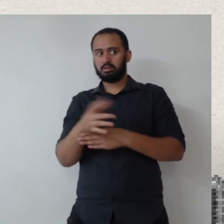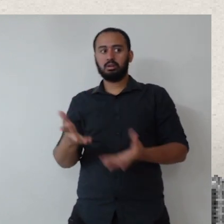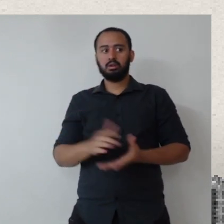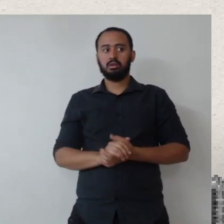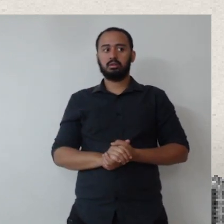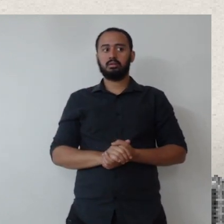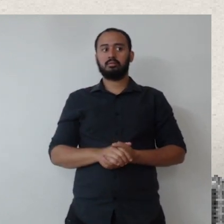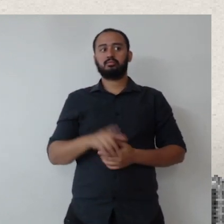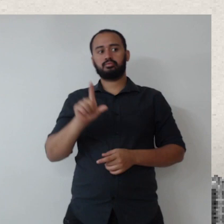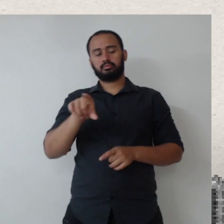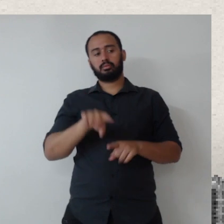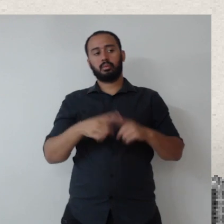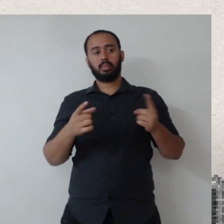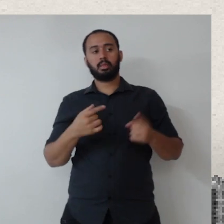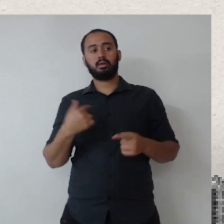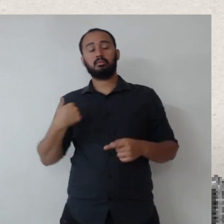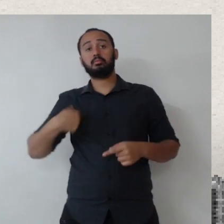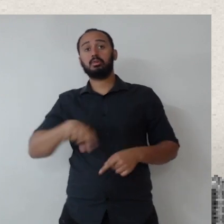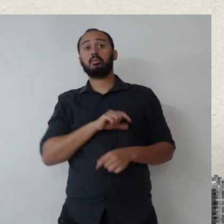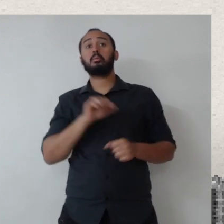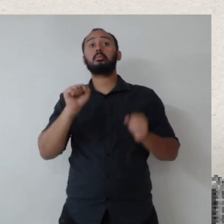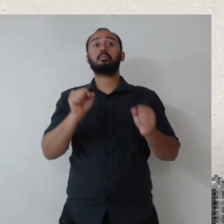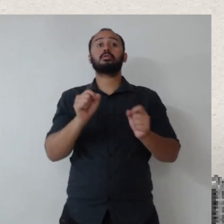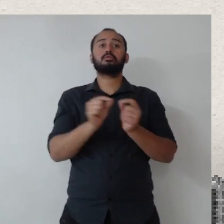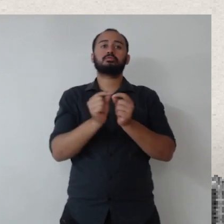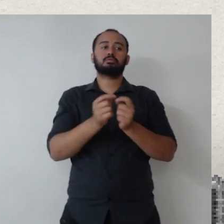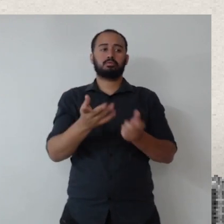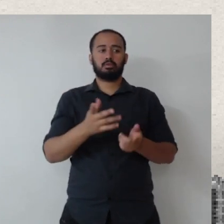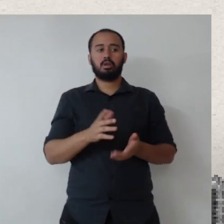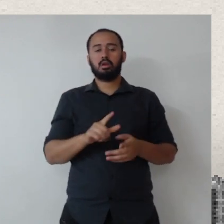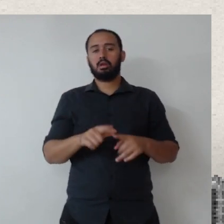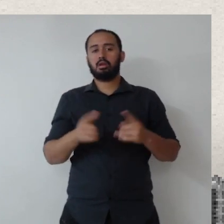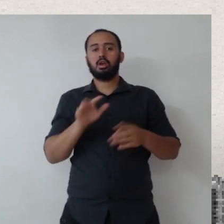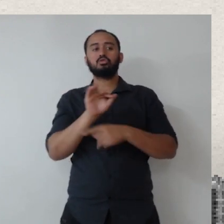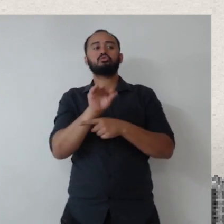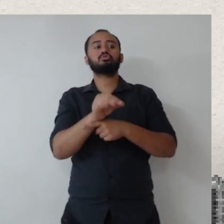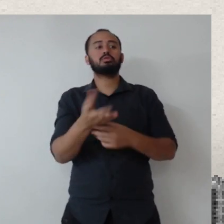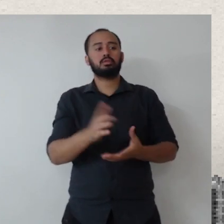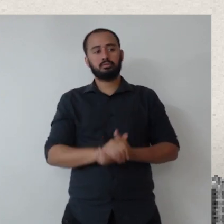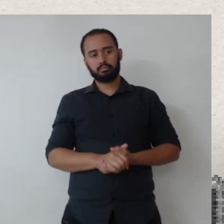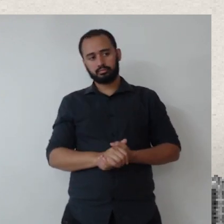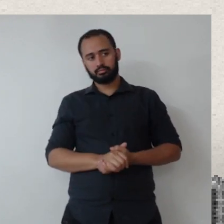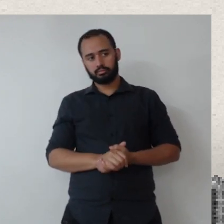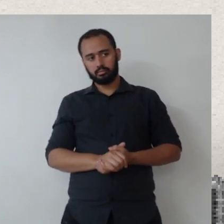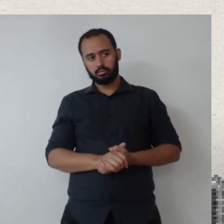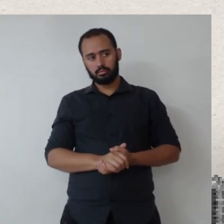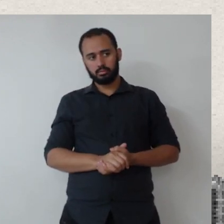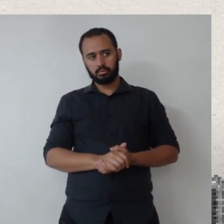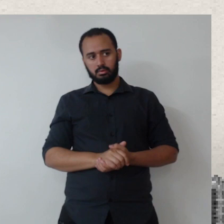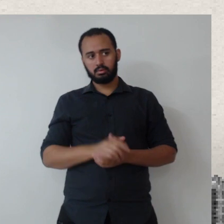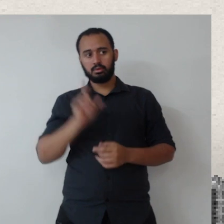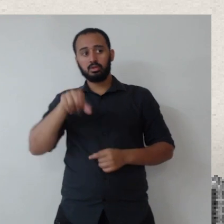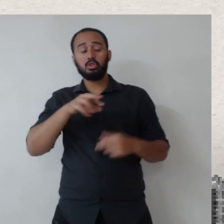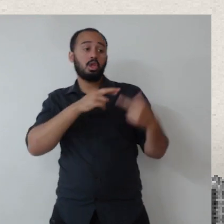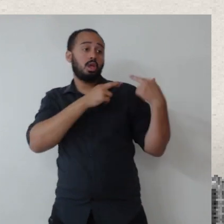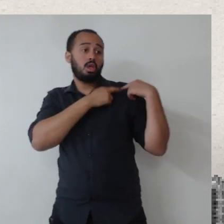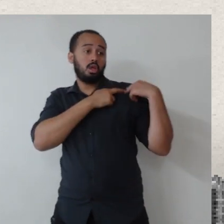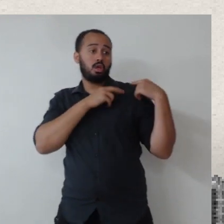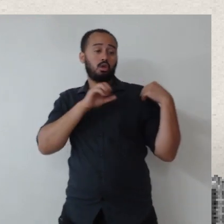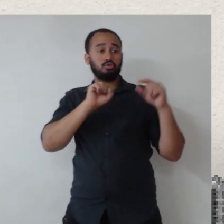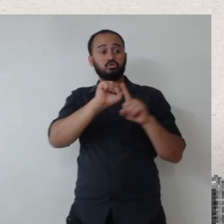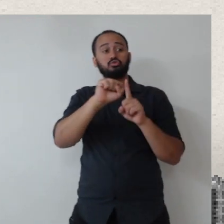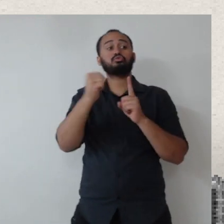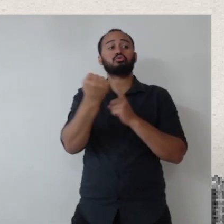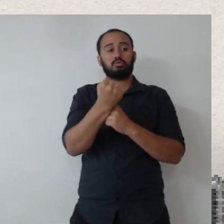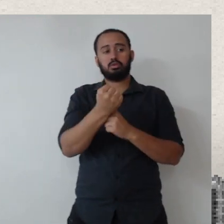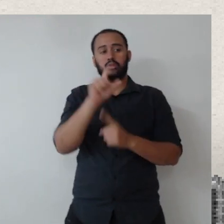competência da Secretaria de Assistência Social, mas o que a gente pode fazer, então, para ajudar? Aí, porque está dentro do conceito de responsabilidade social,